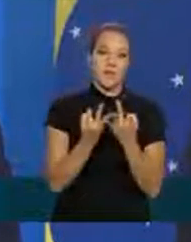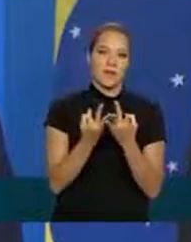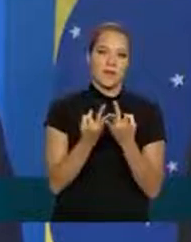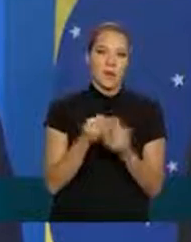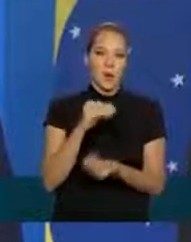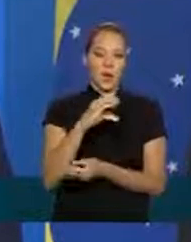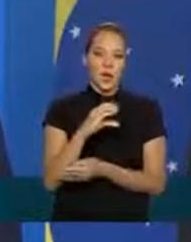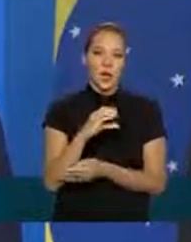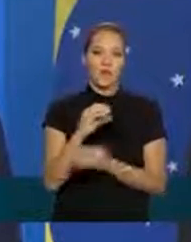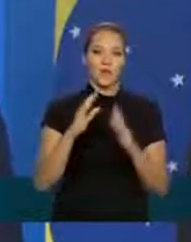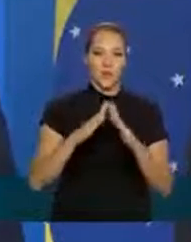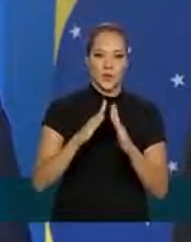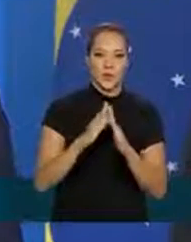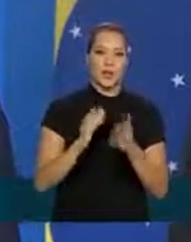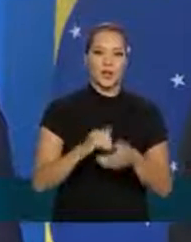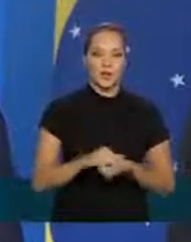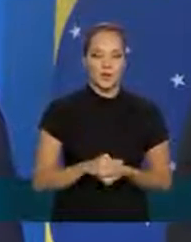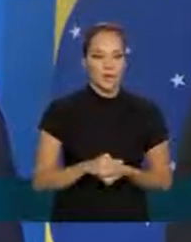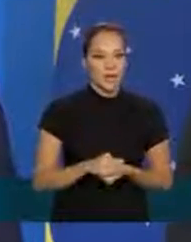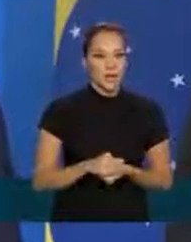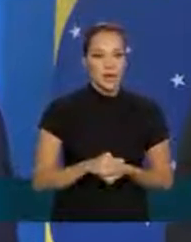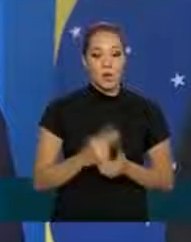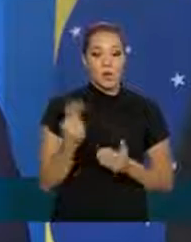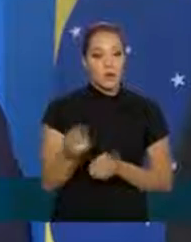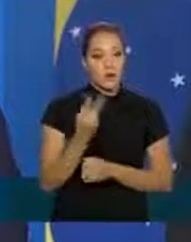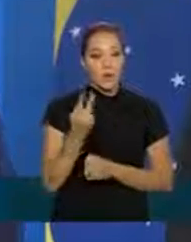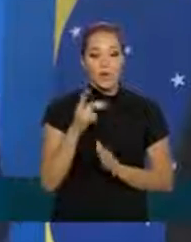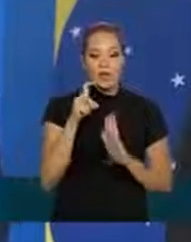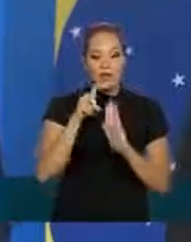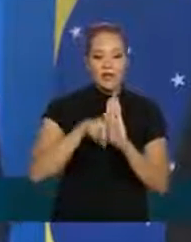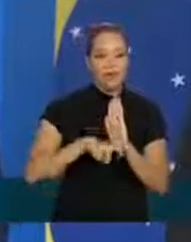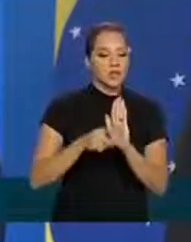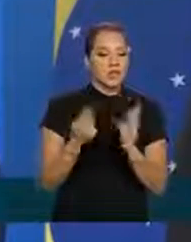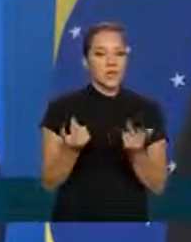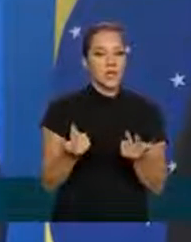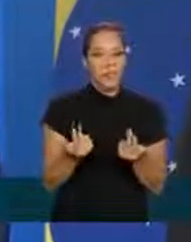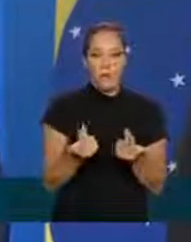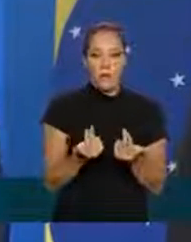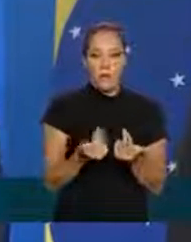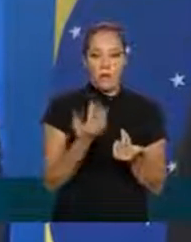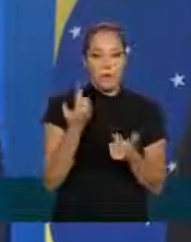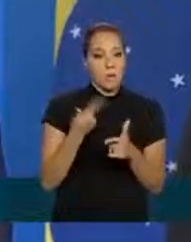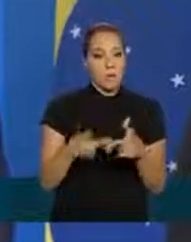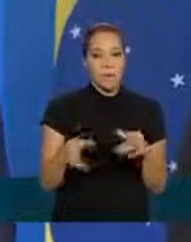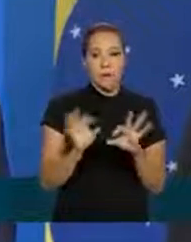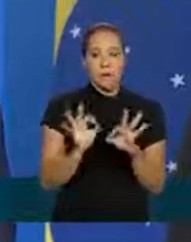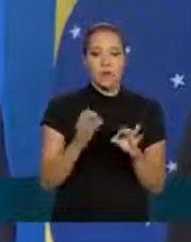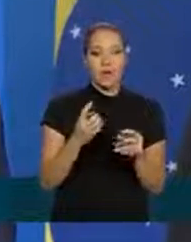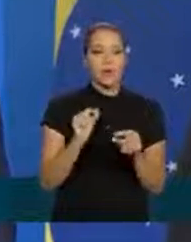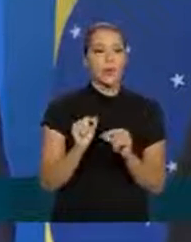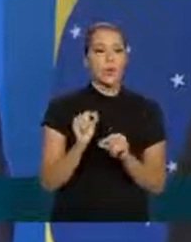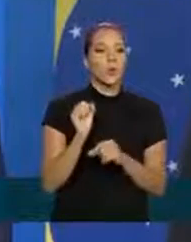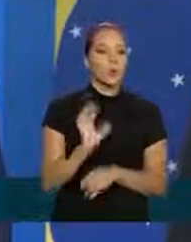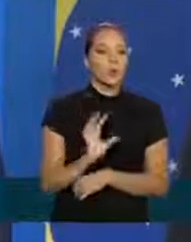imobiliário ao mesmo custo a mesma taxa sem problema nenhum o que acontece é que